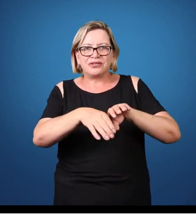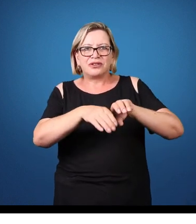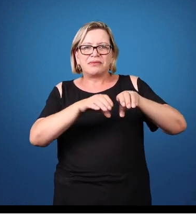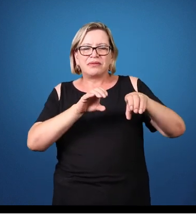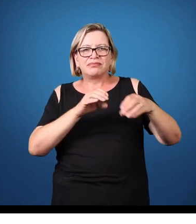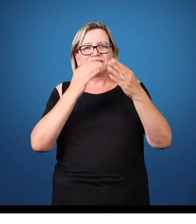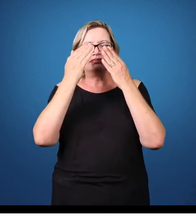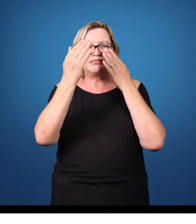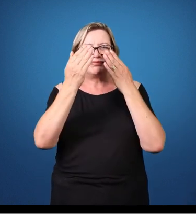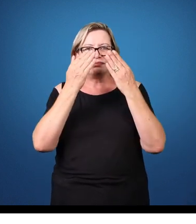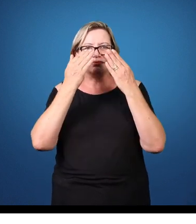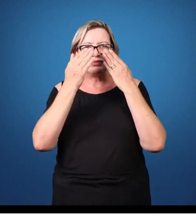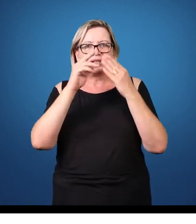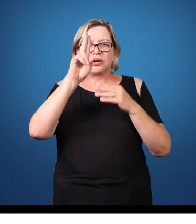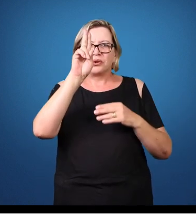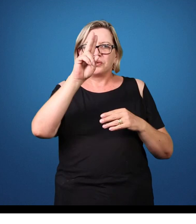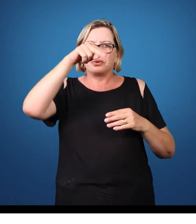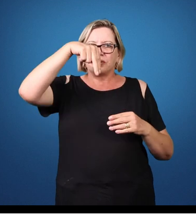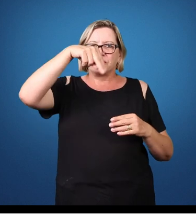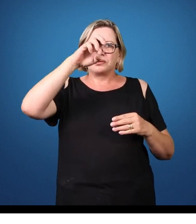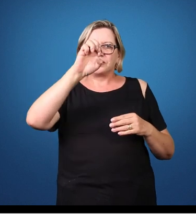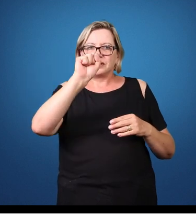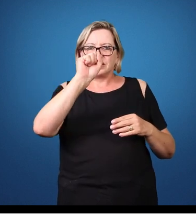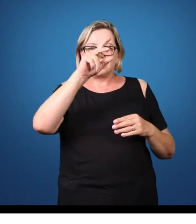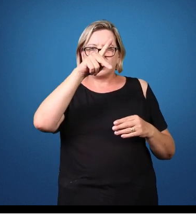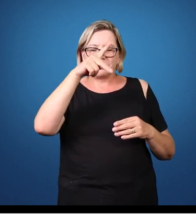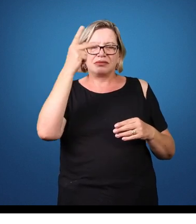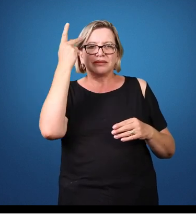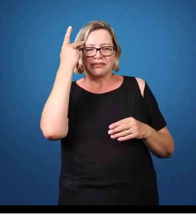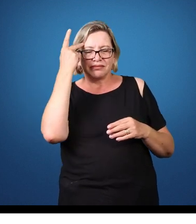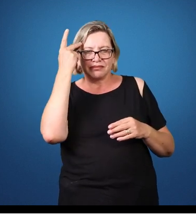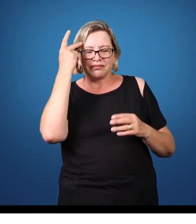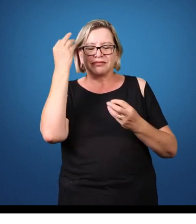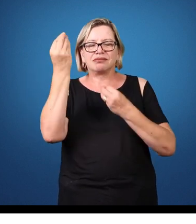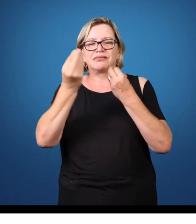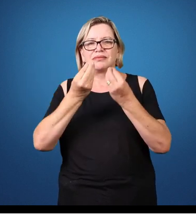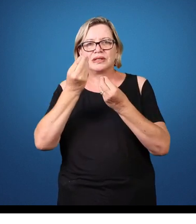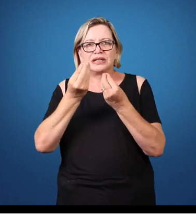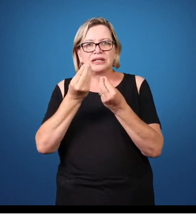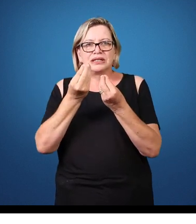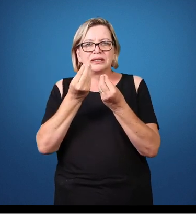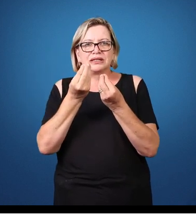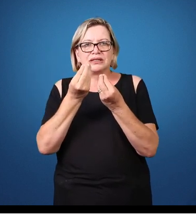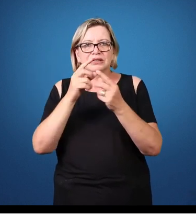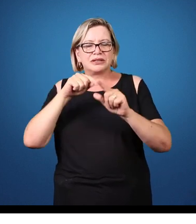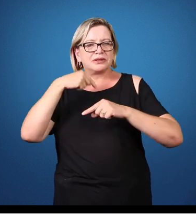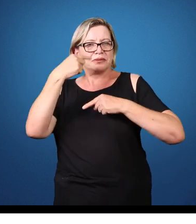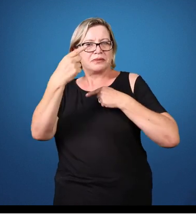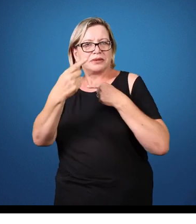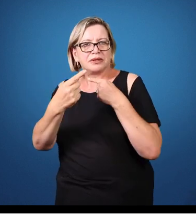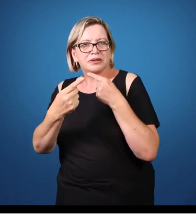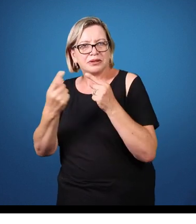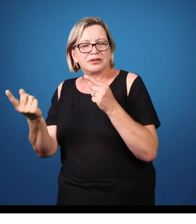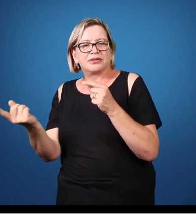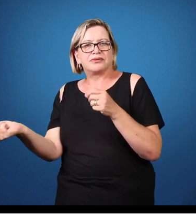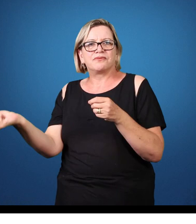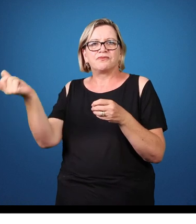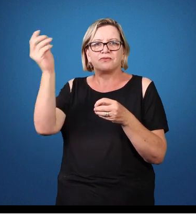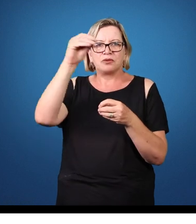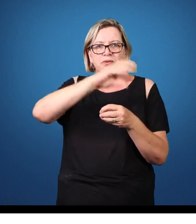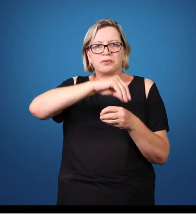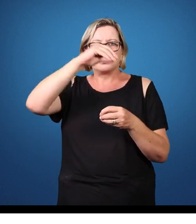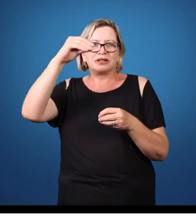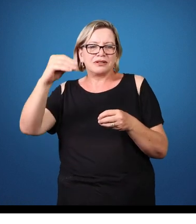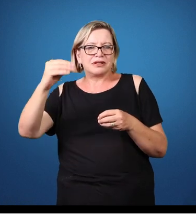Paulo. Depois vim para o Paraná, para Curitiba, fiz pós-graduação em Saúde Mental,